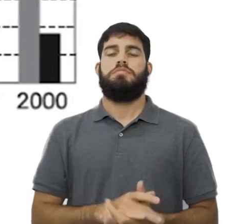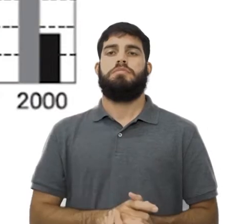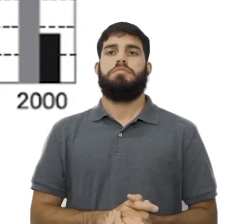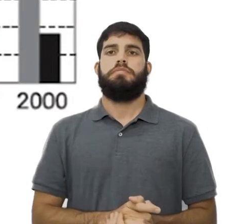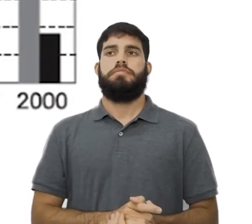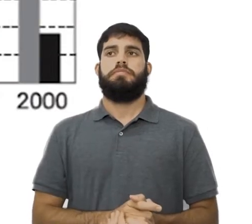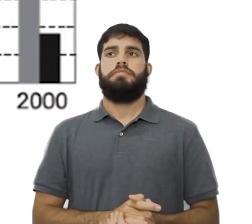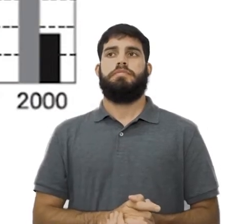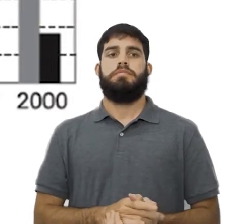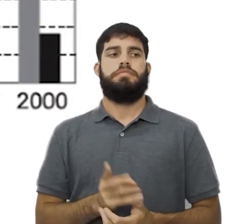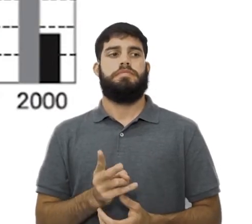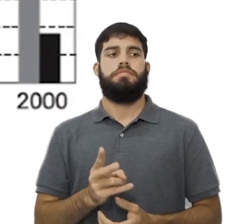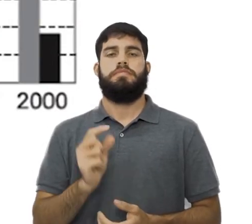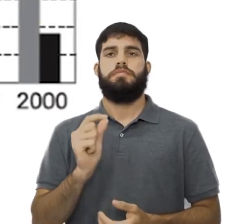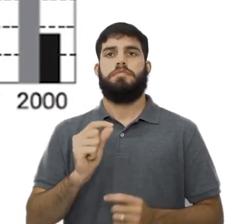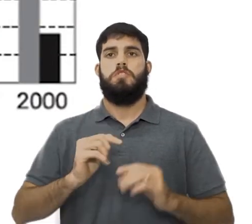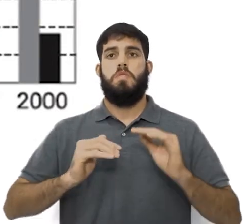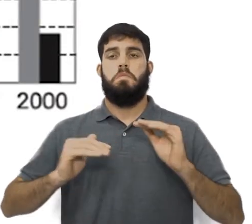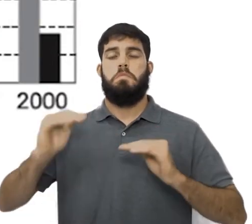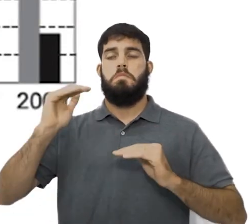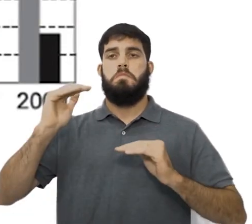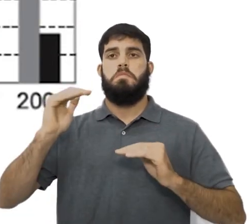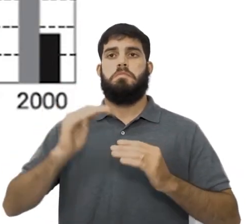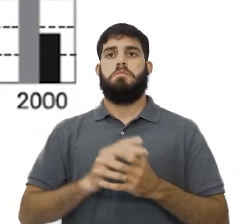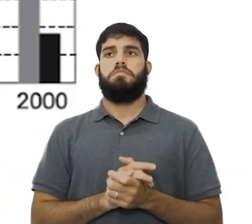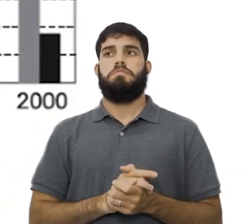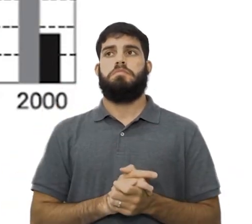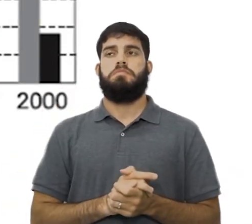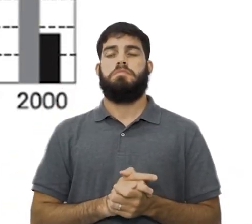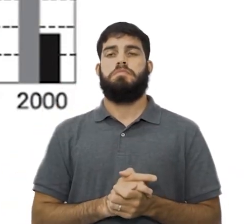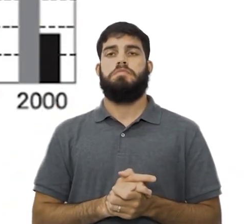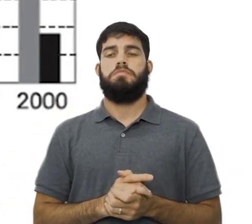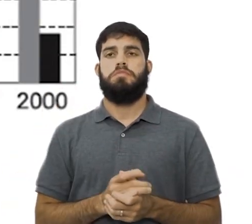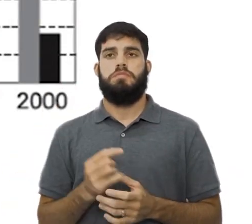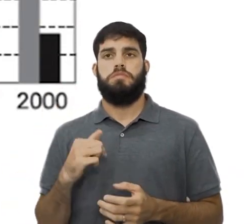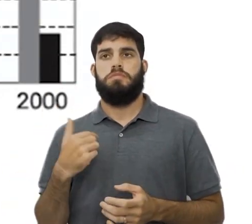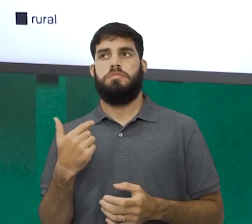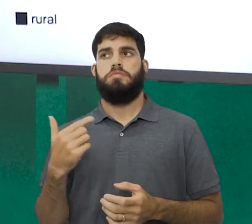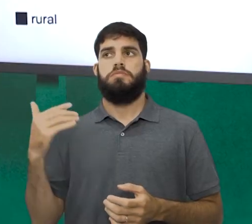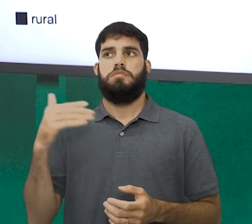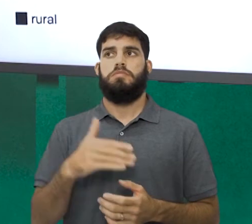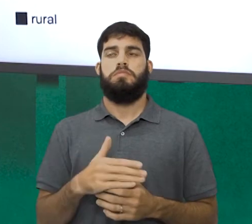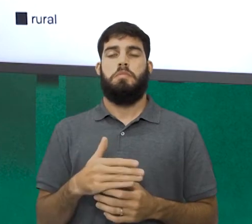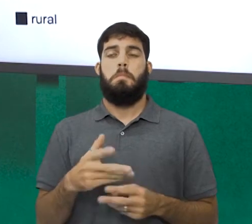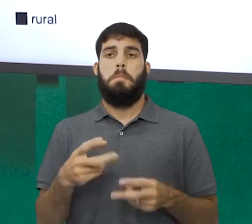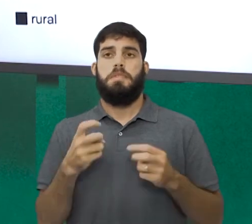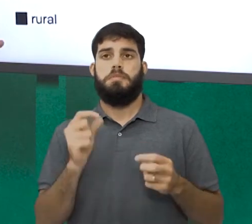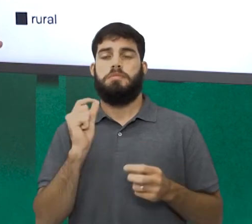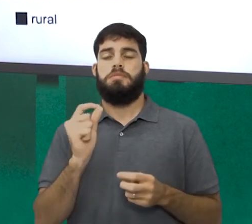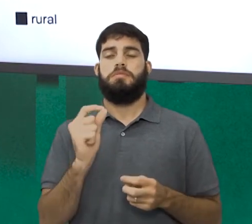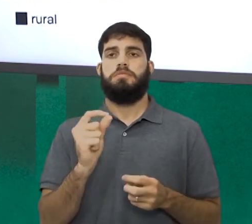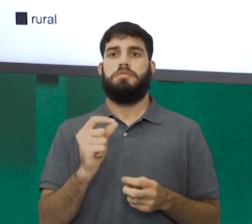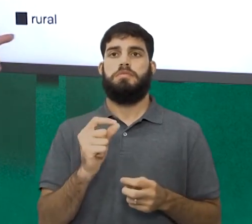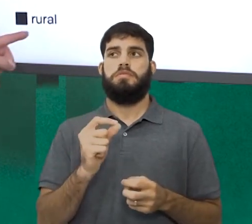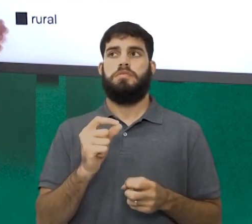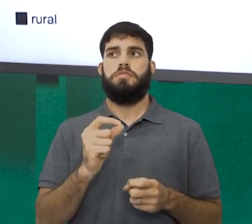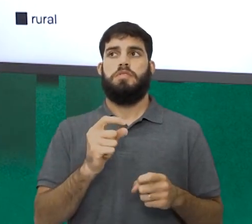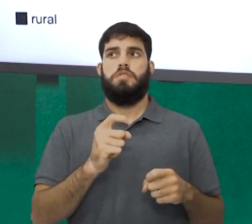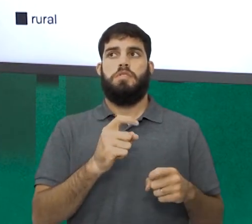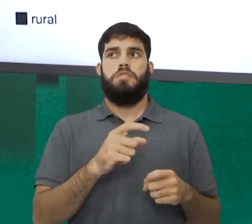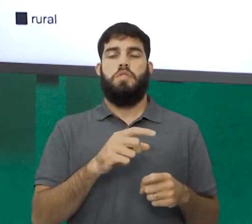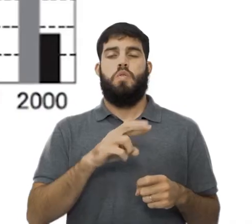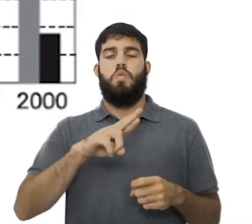como o percentual de população urbana e rural estão aqui postos. Perceberam que a população rural